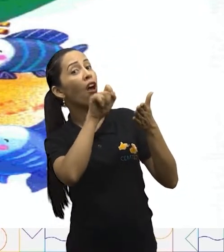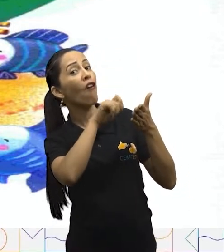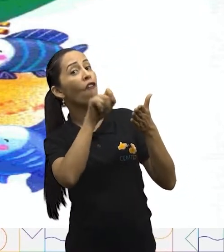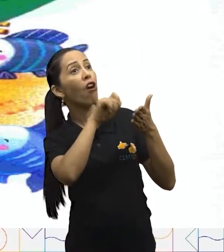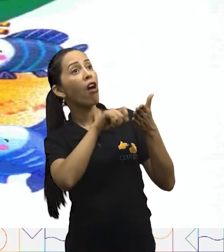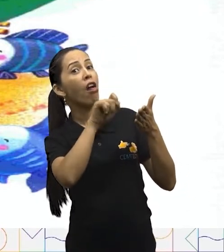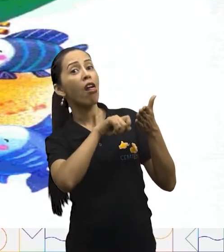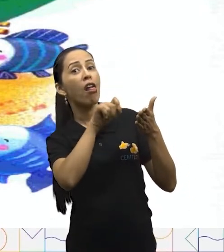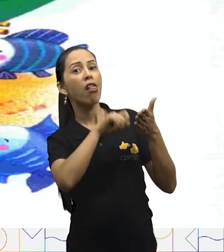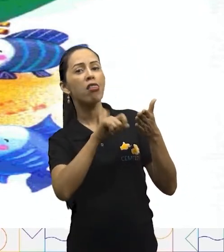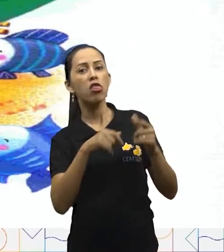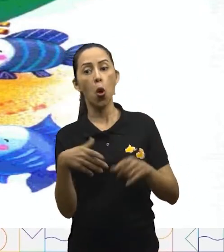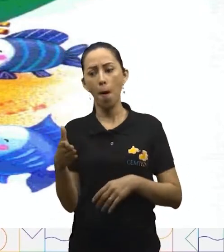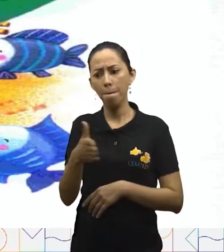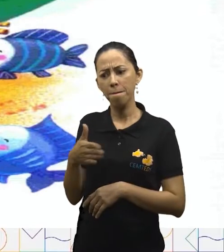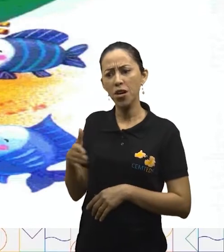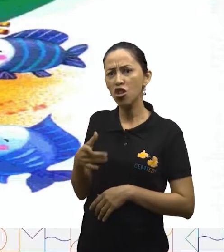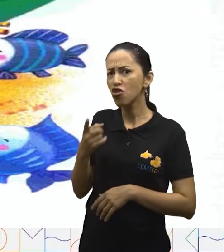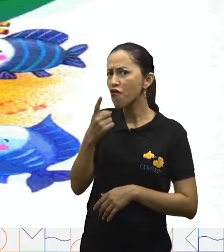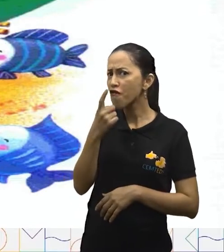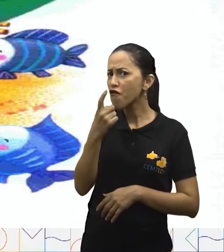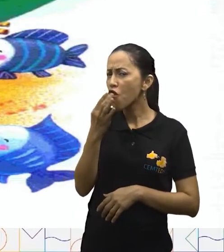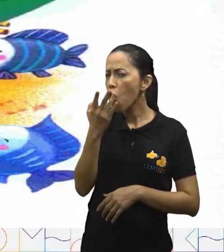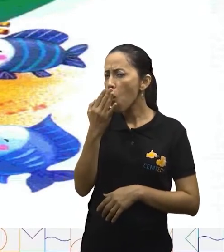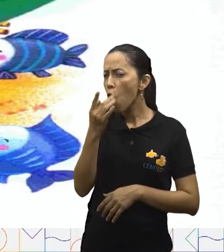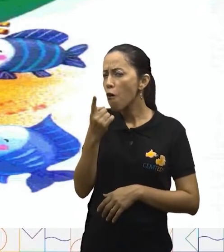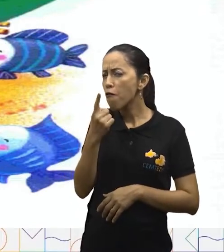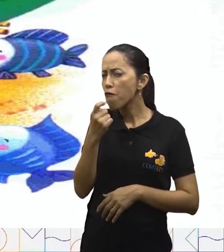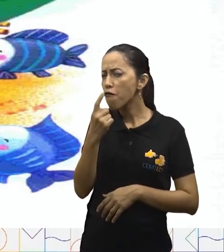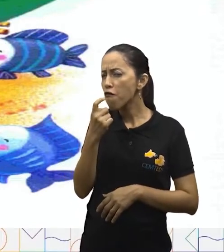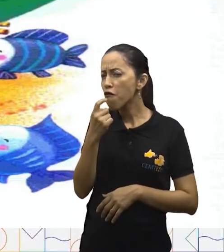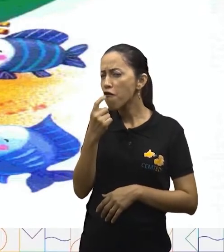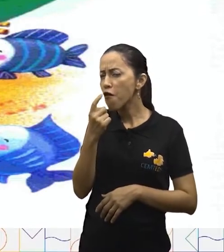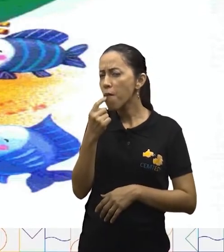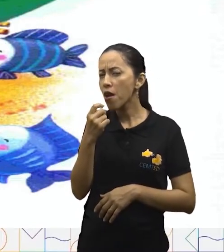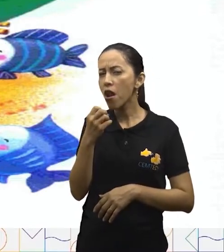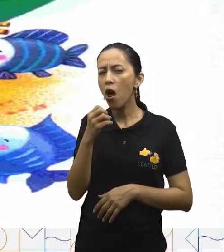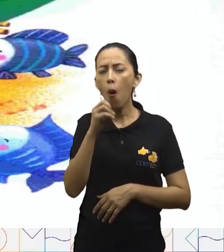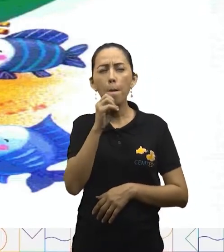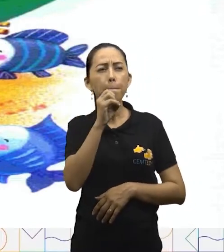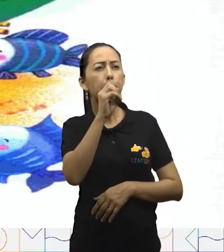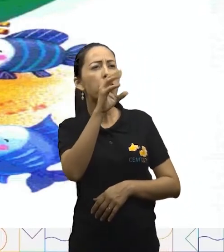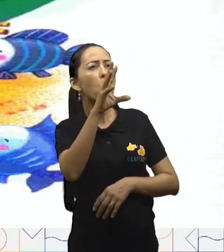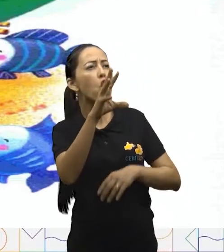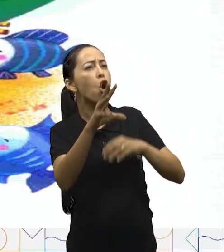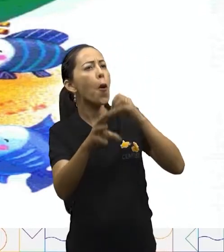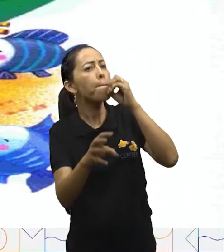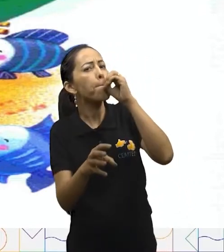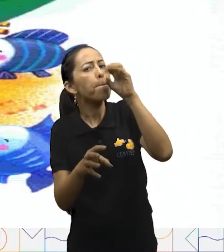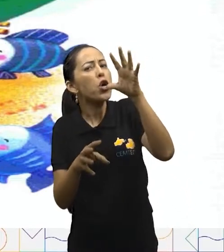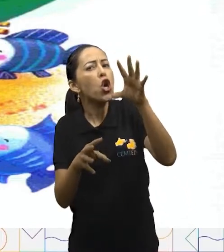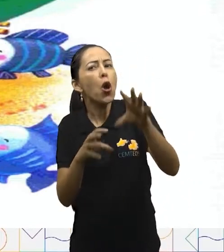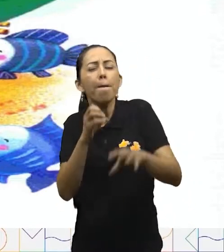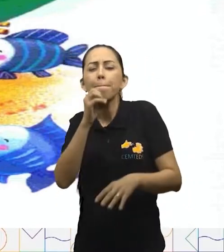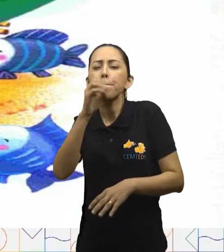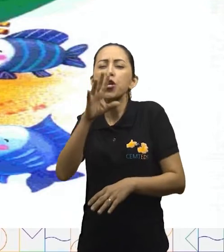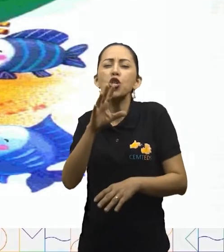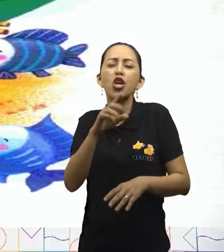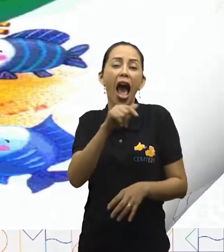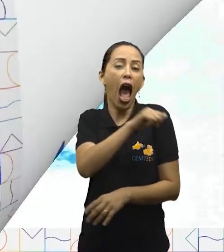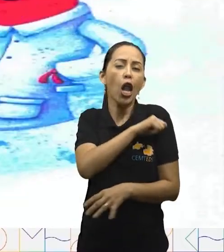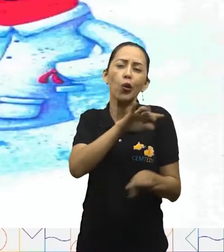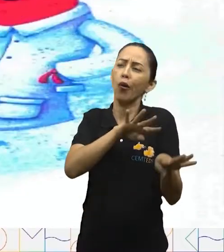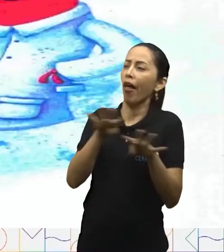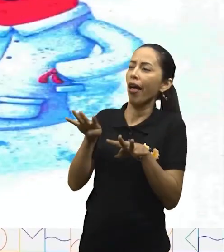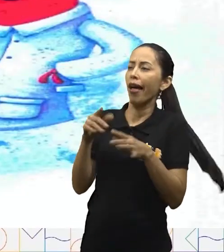o peixinho vermelho, solta bolhas tão engraçadas que os outros riem e